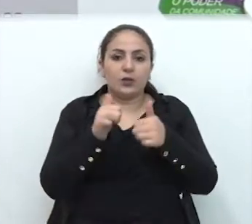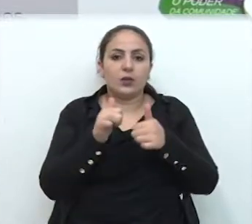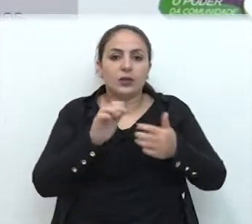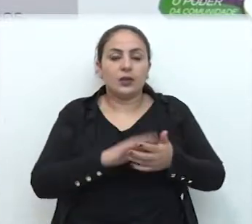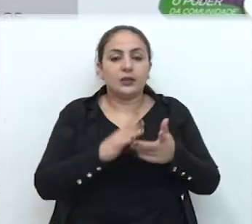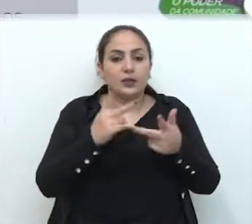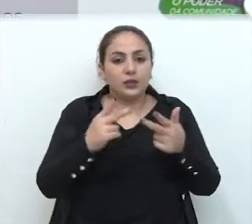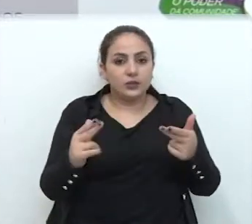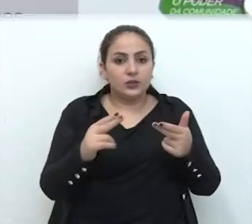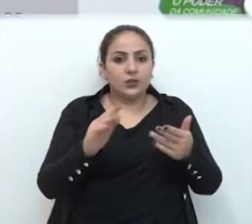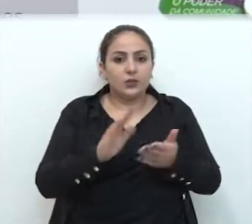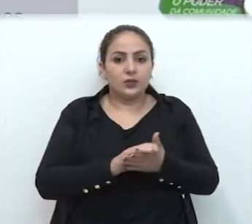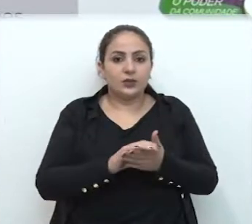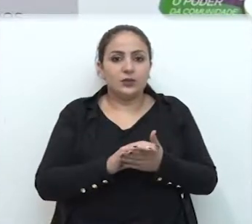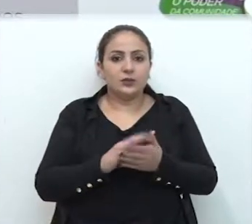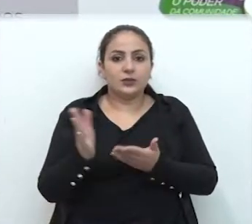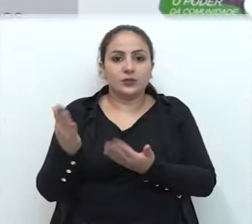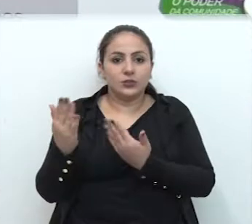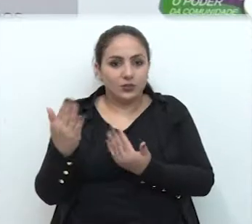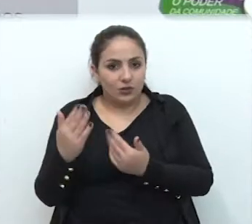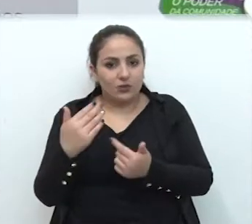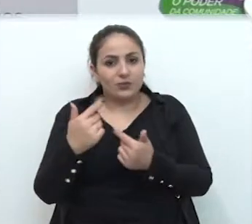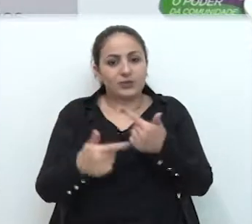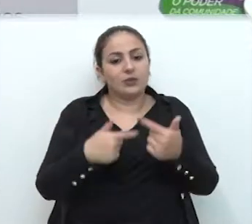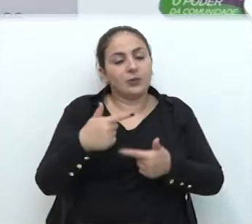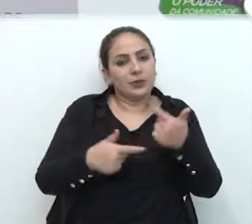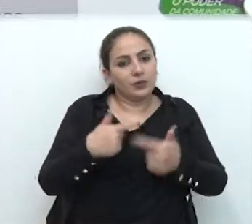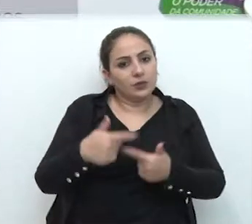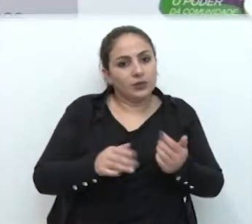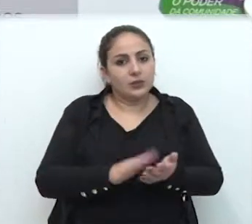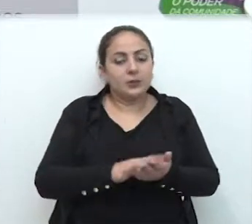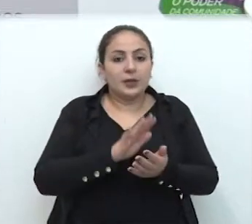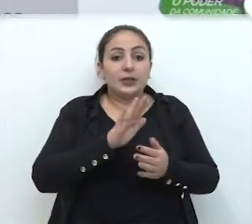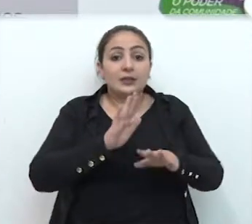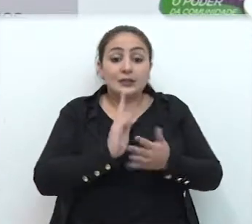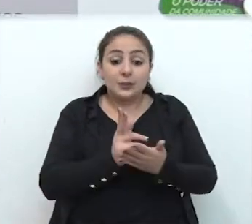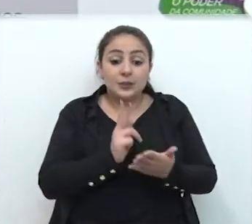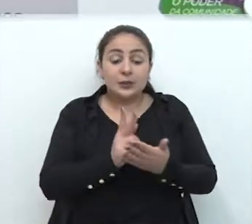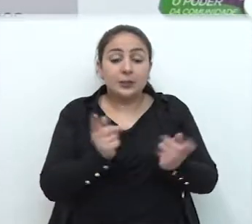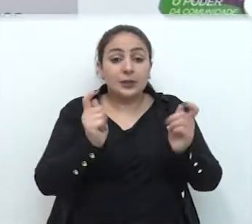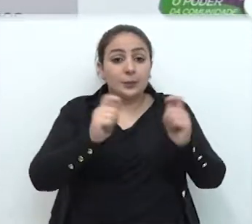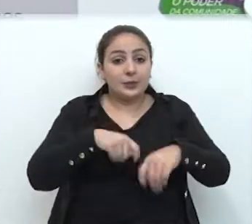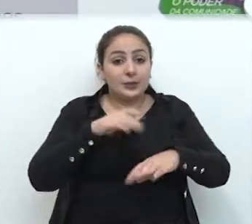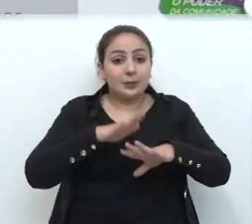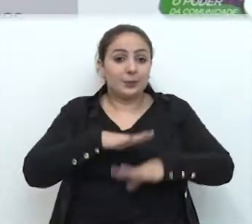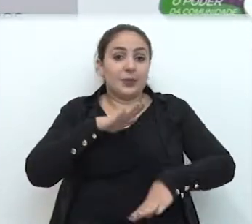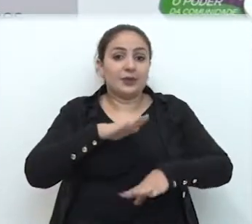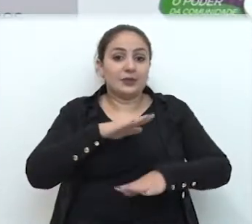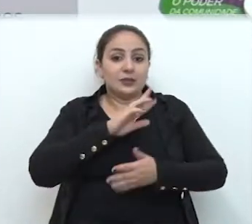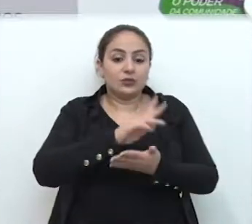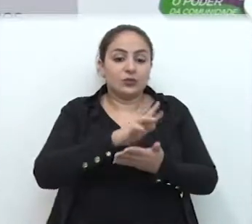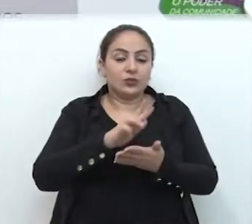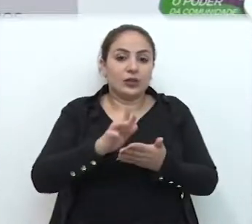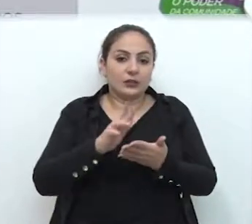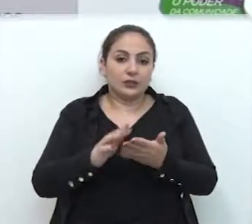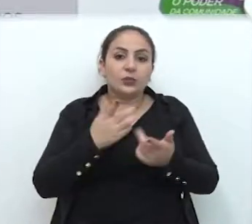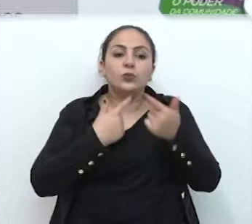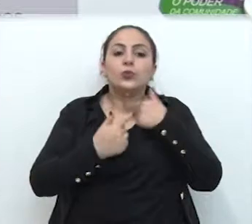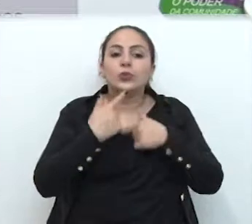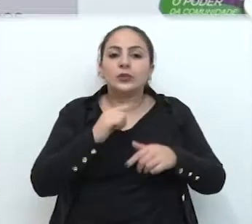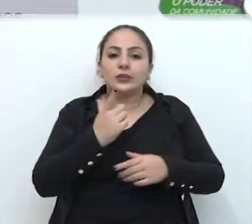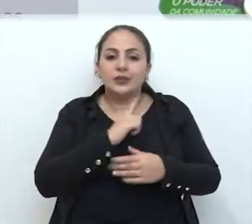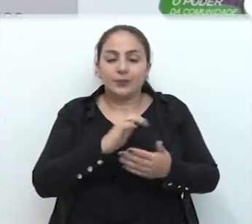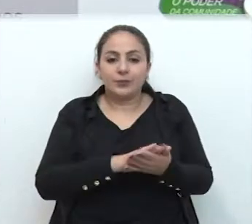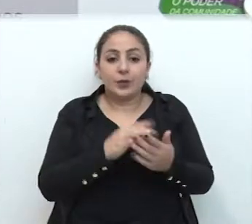periferias, das crianças, dos jovens, dos trabalhadores, cada vez capacitá-los mais em vários cursos que têm.